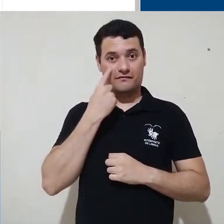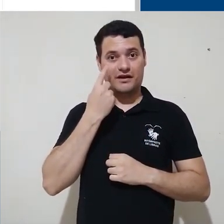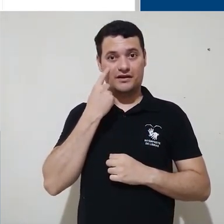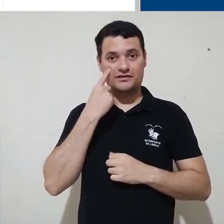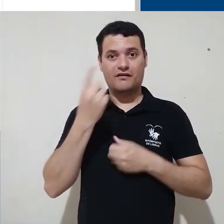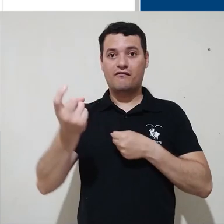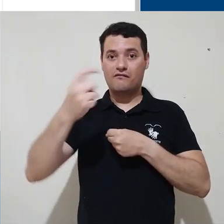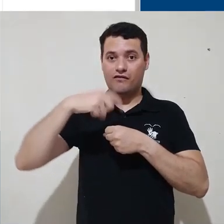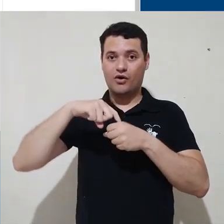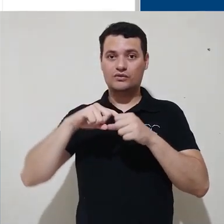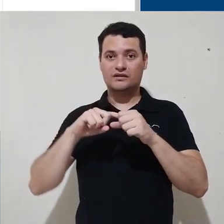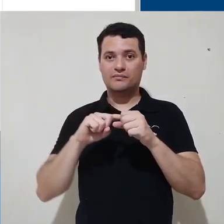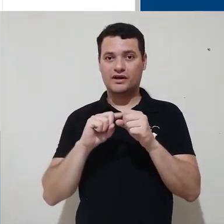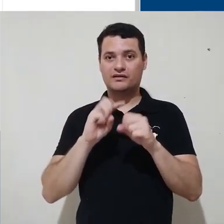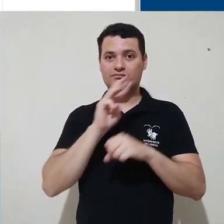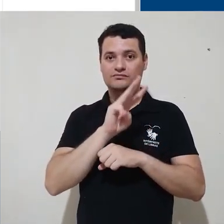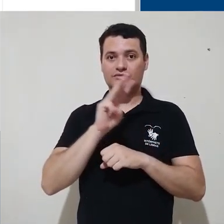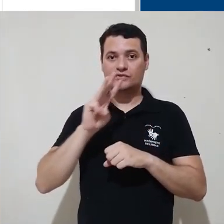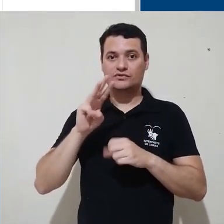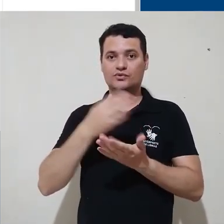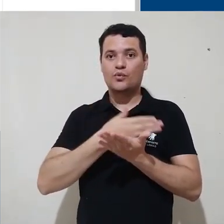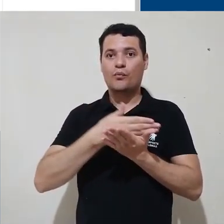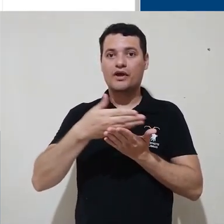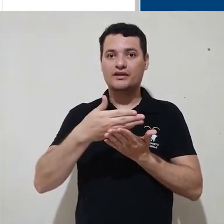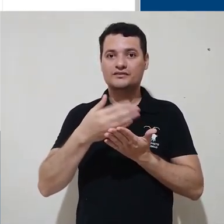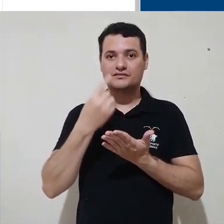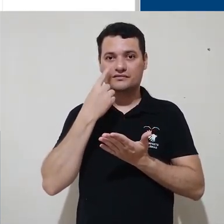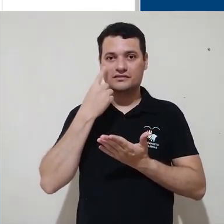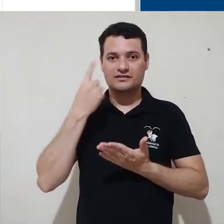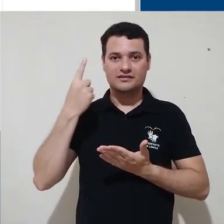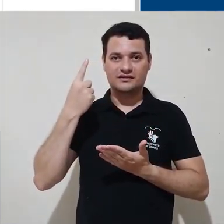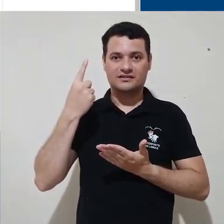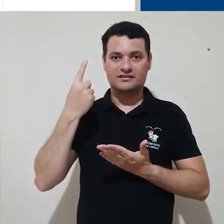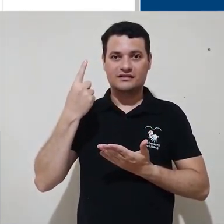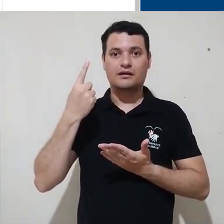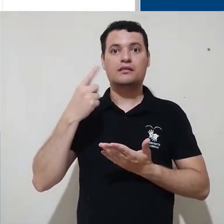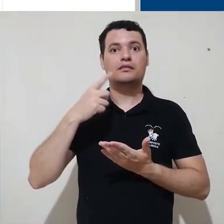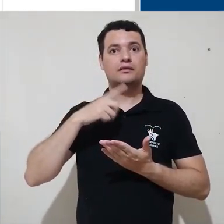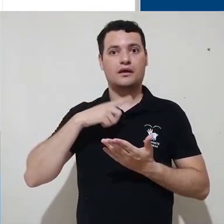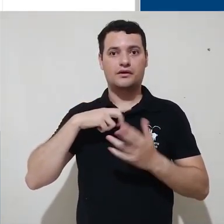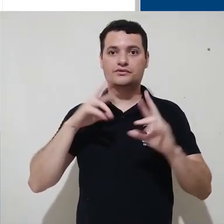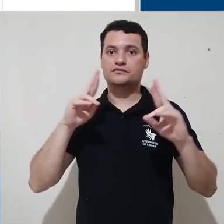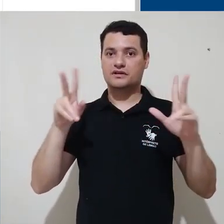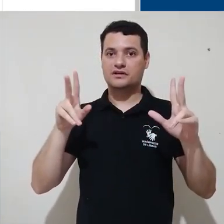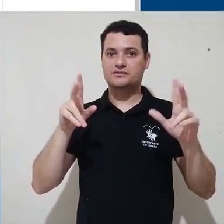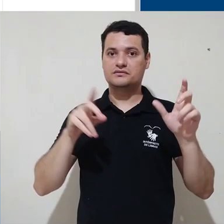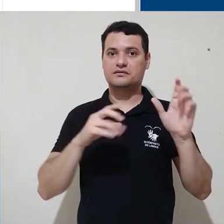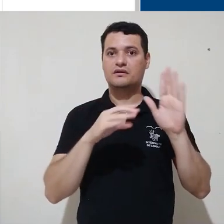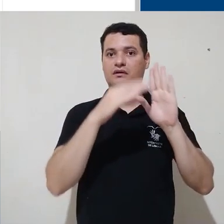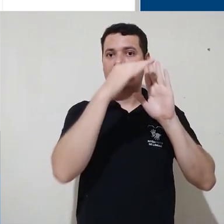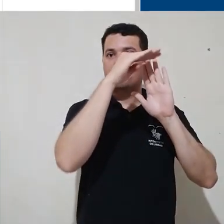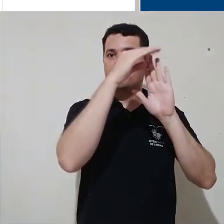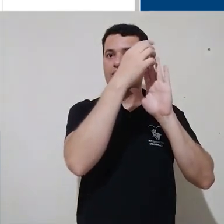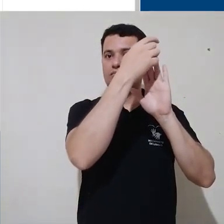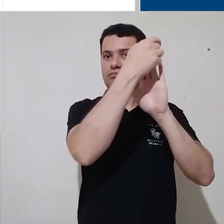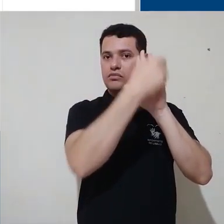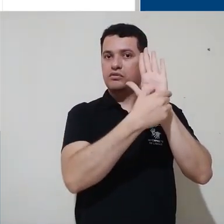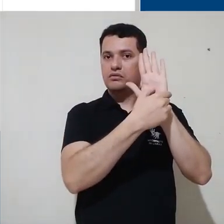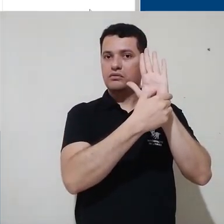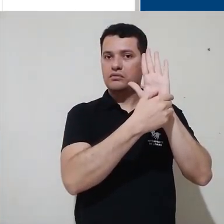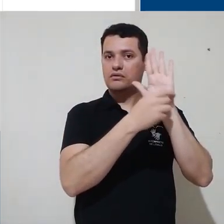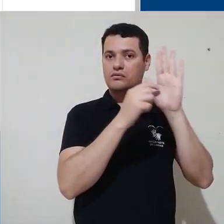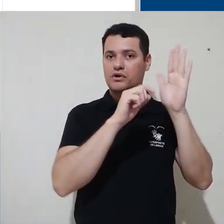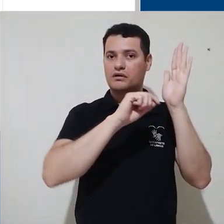Reparem que eu volto para a página inicial da plataforma, mas eu tenho algumas diferenças. Não tenho mais meu painel de login.